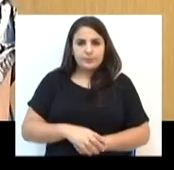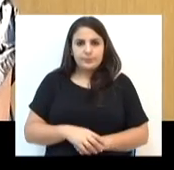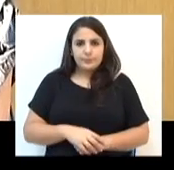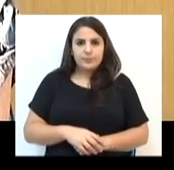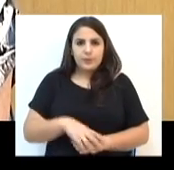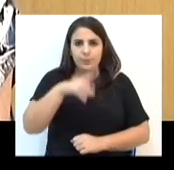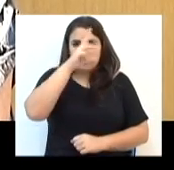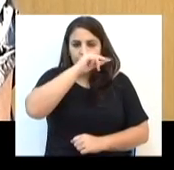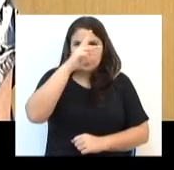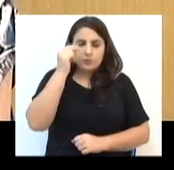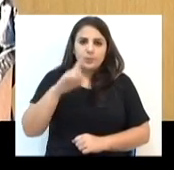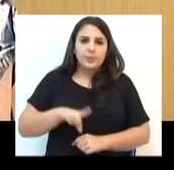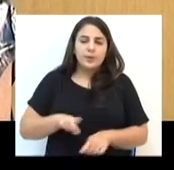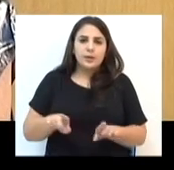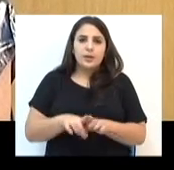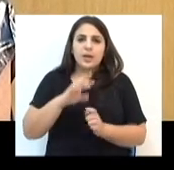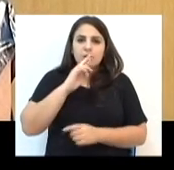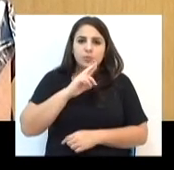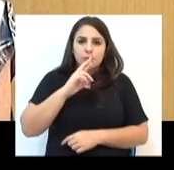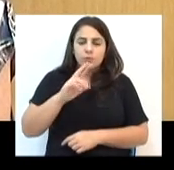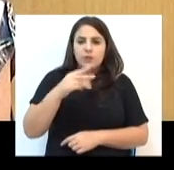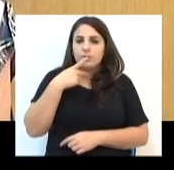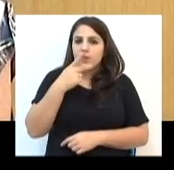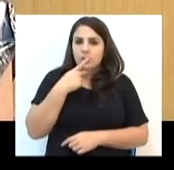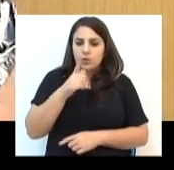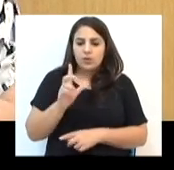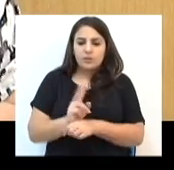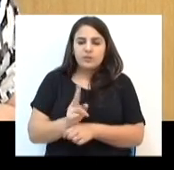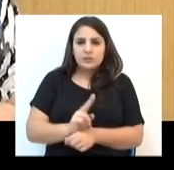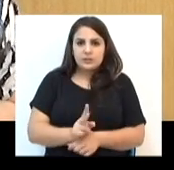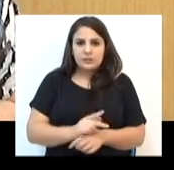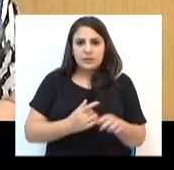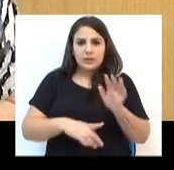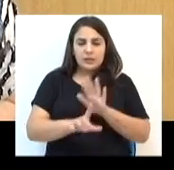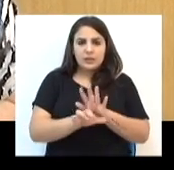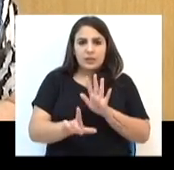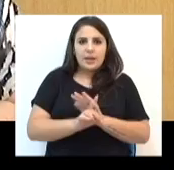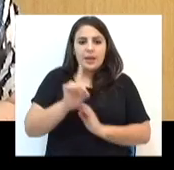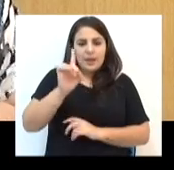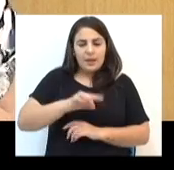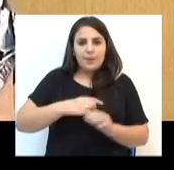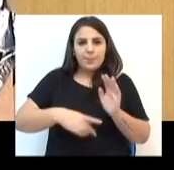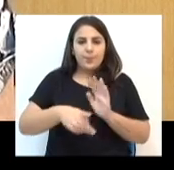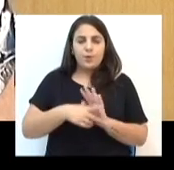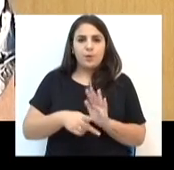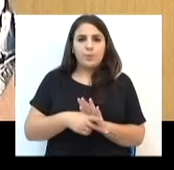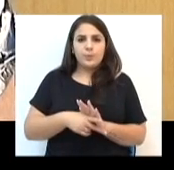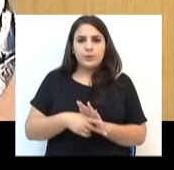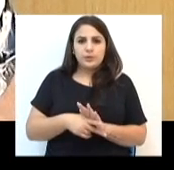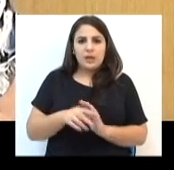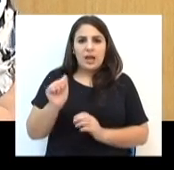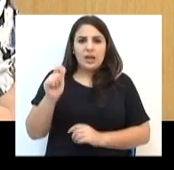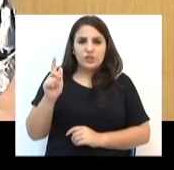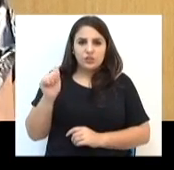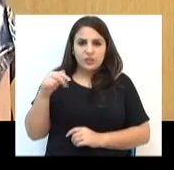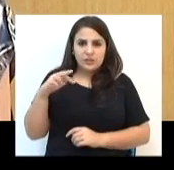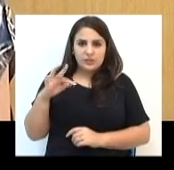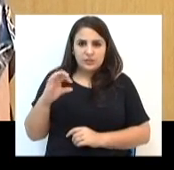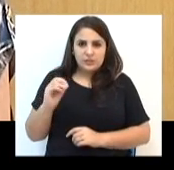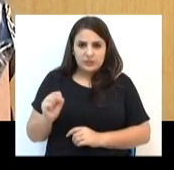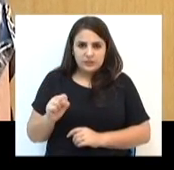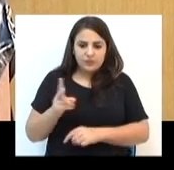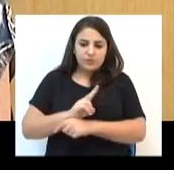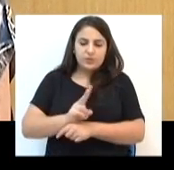sério. O Poder Executivo respondeu à indicação, dizendo que a fiscalização das leis é uma atribuição dos agentes